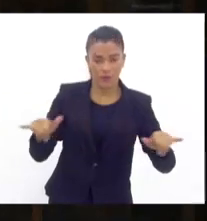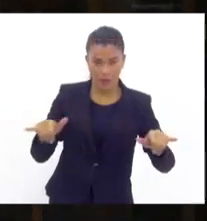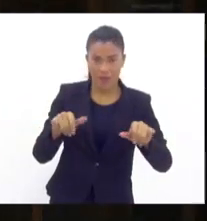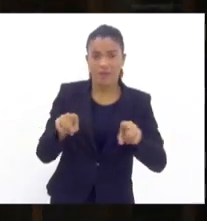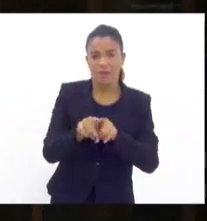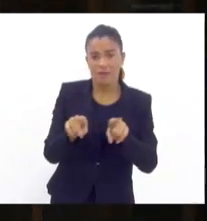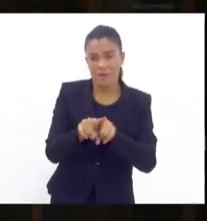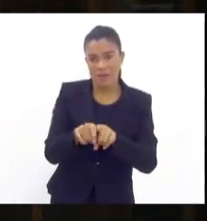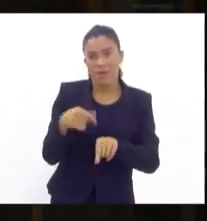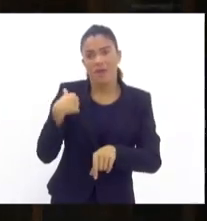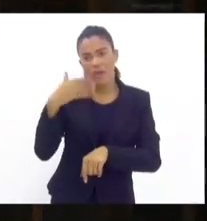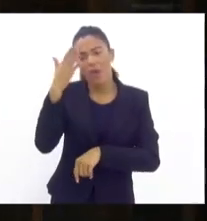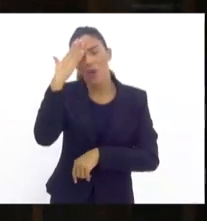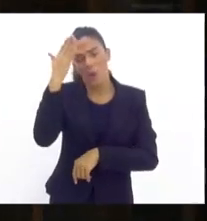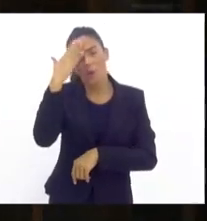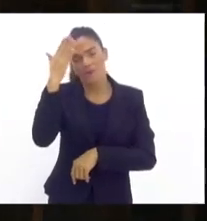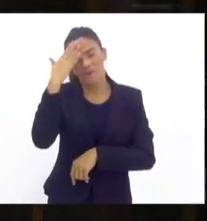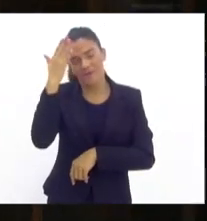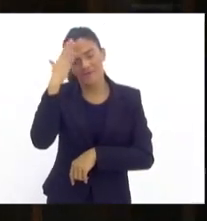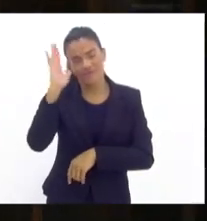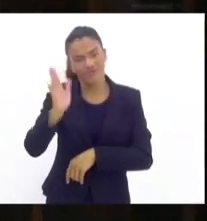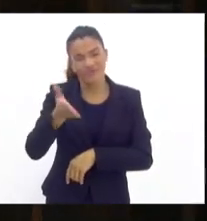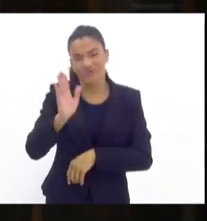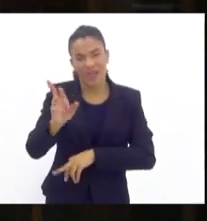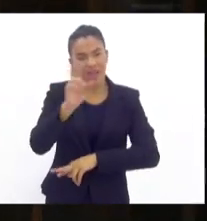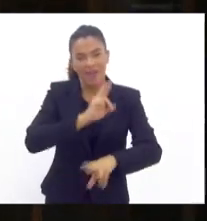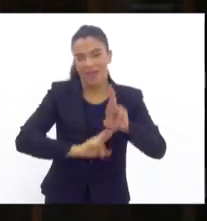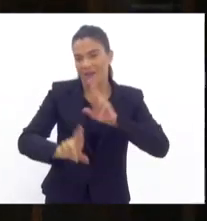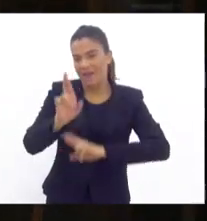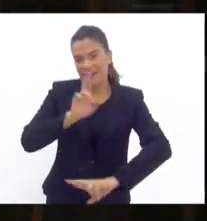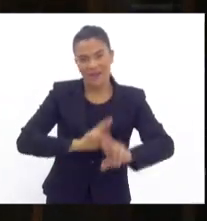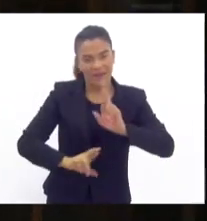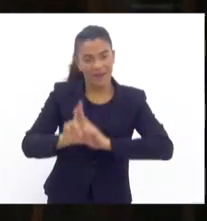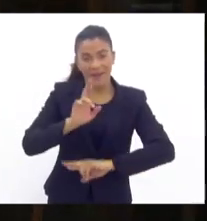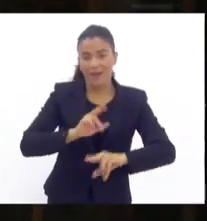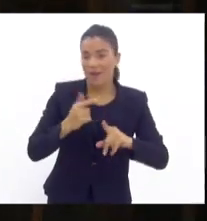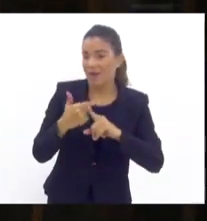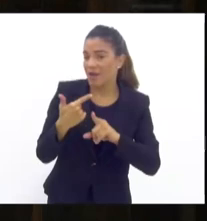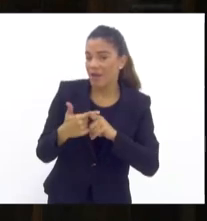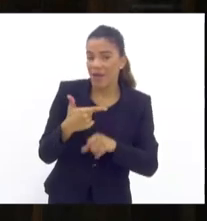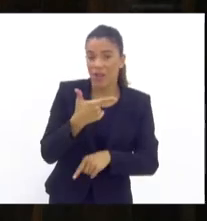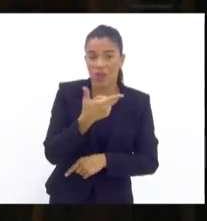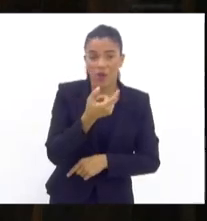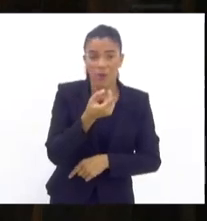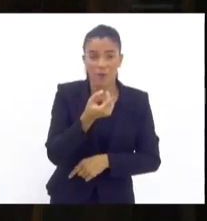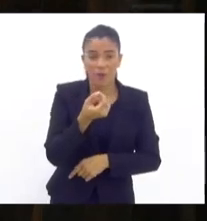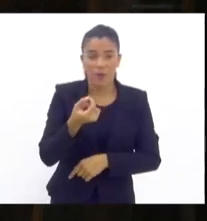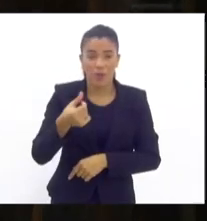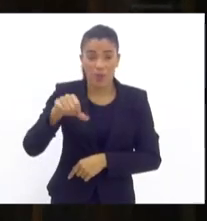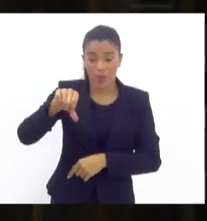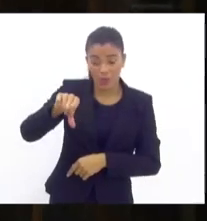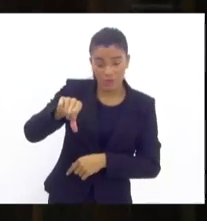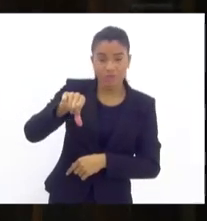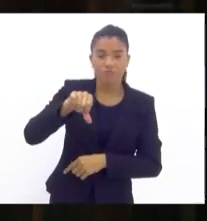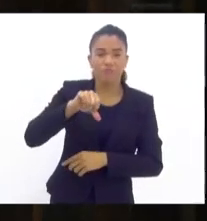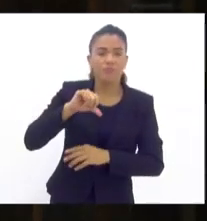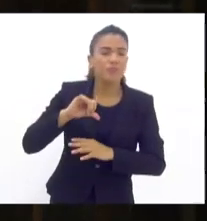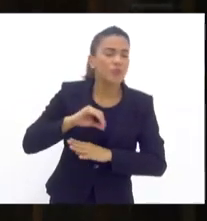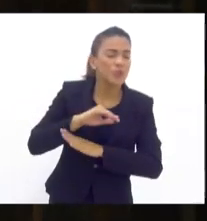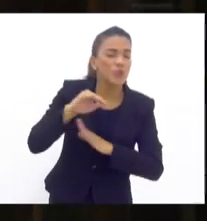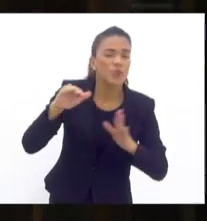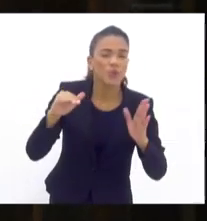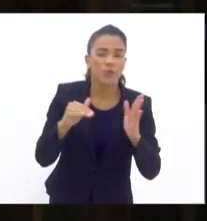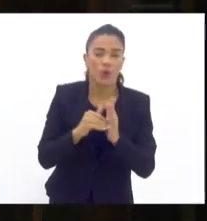ser dito, eu já sei o que será falado. porque em 2009, todas as secretarias de